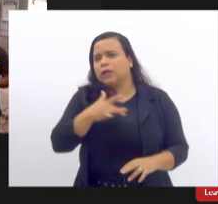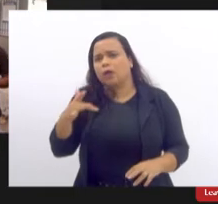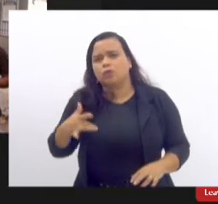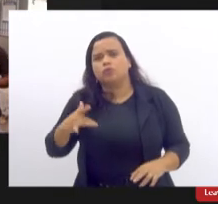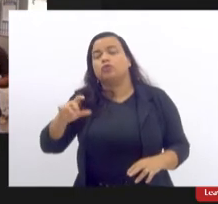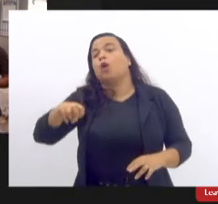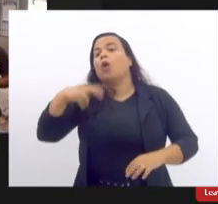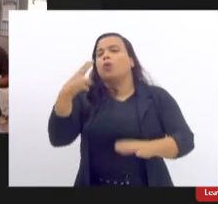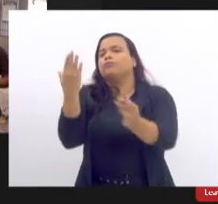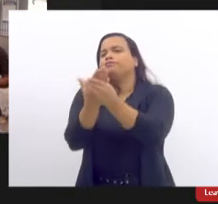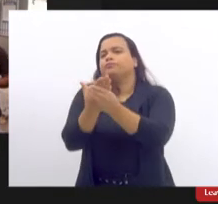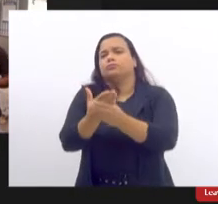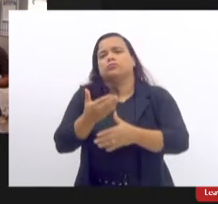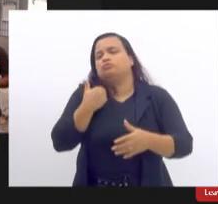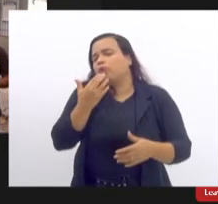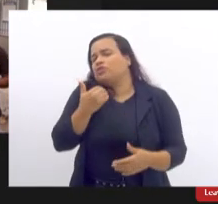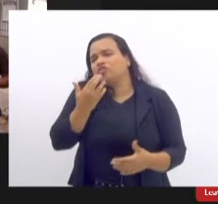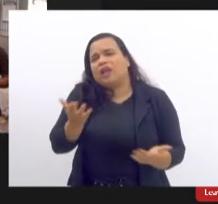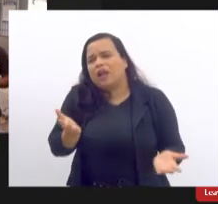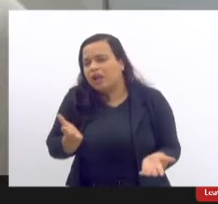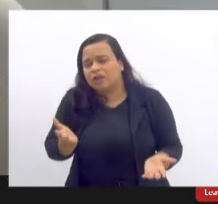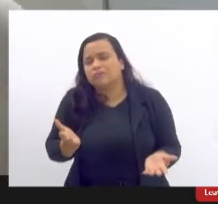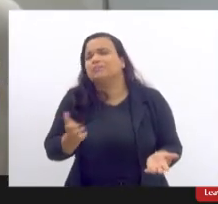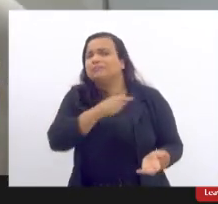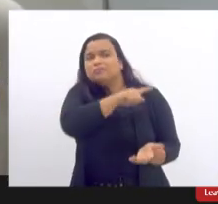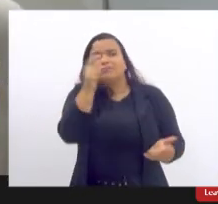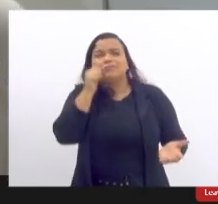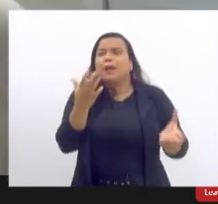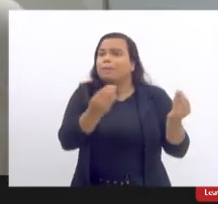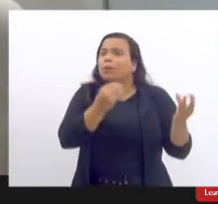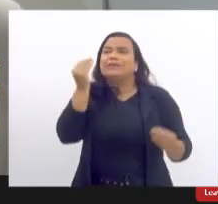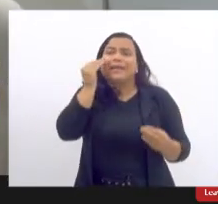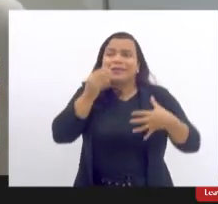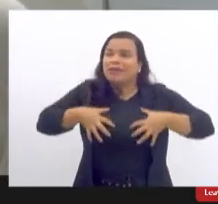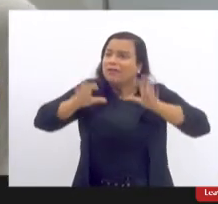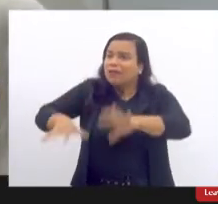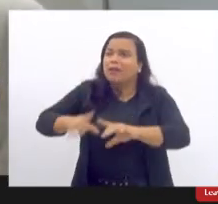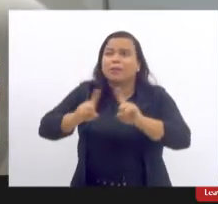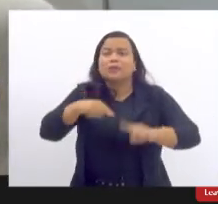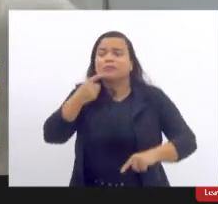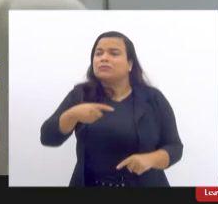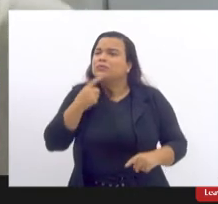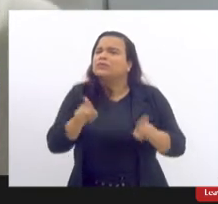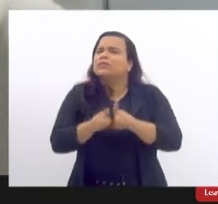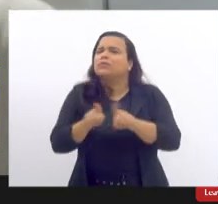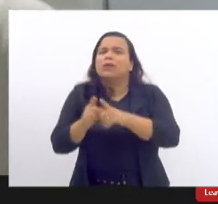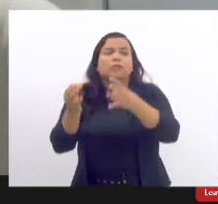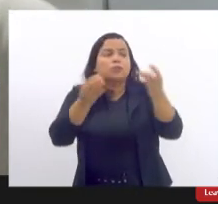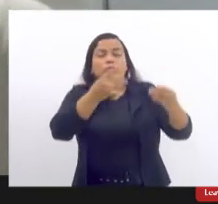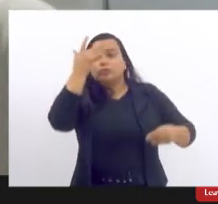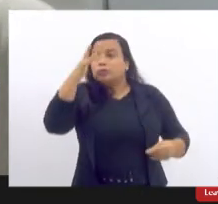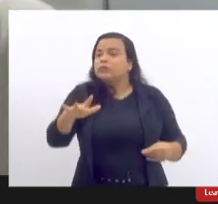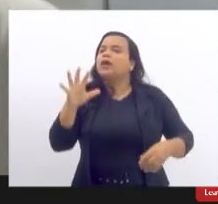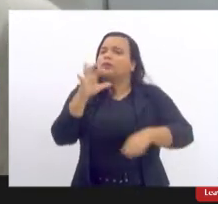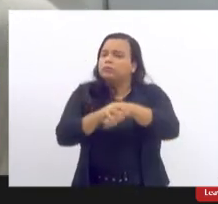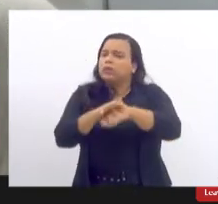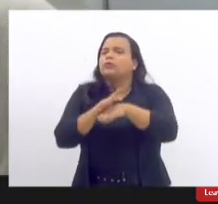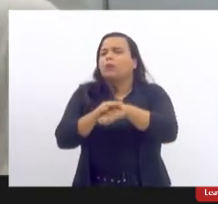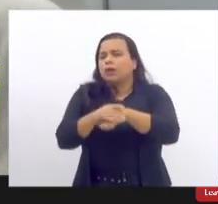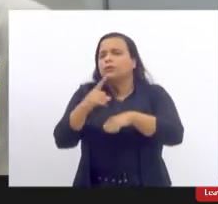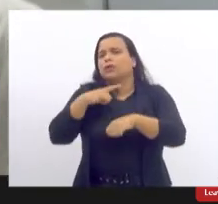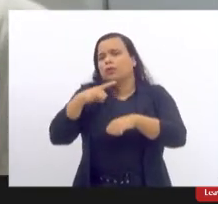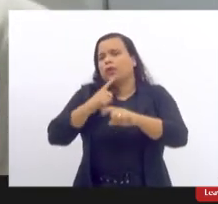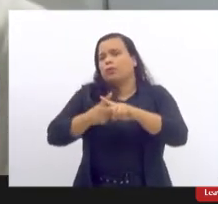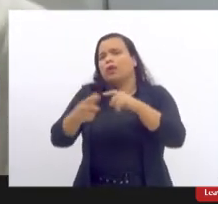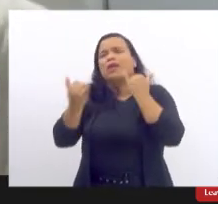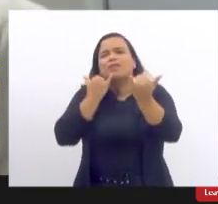judicial então essas mulheres não estão muitas estão tentando tirar e não conseguem e muitas outras nem sabem que estão com a doença porque